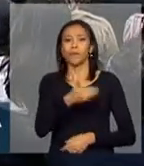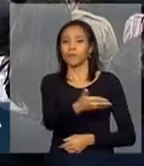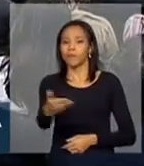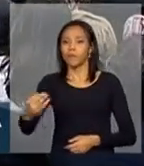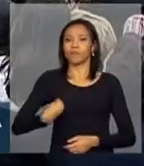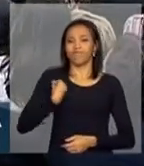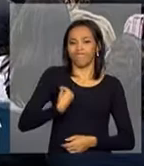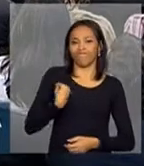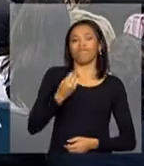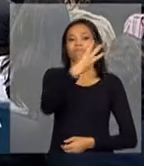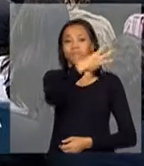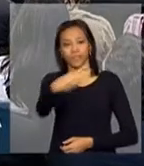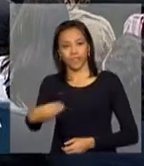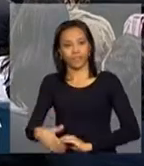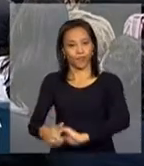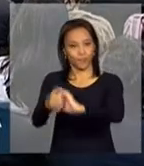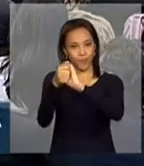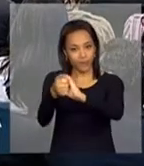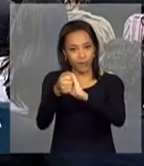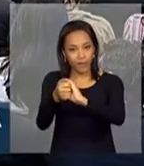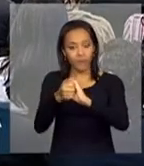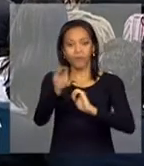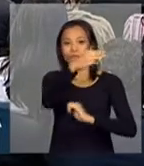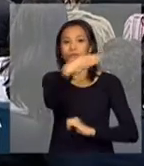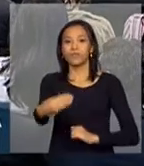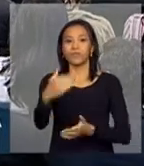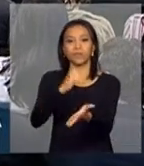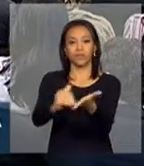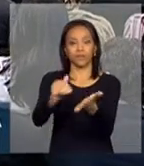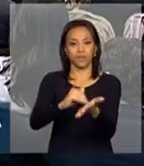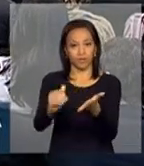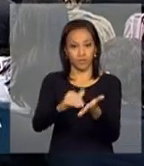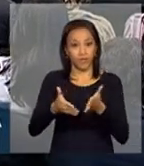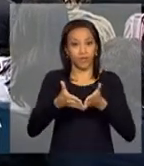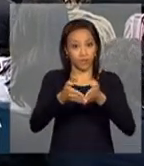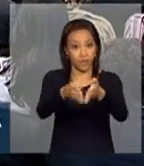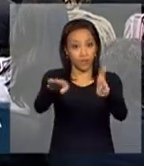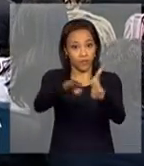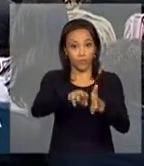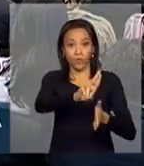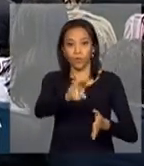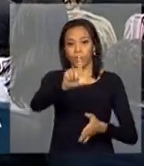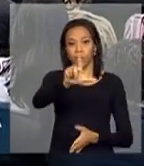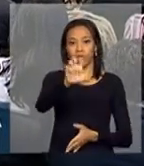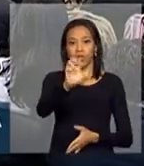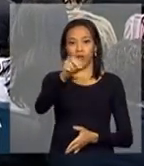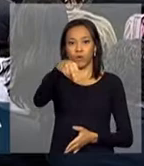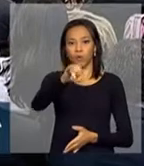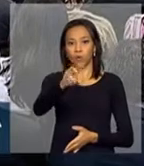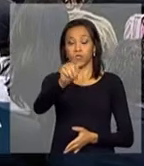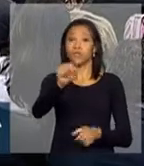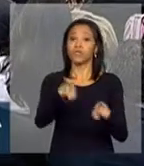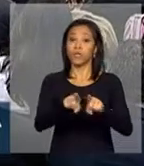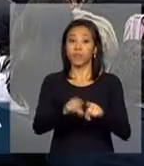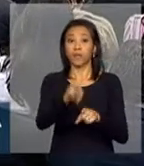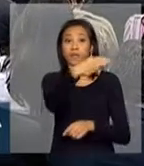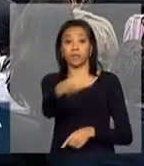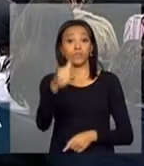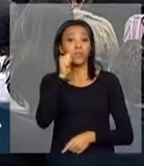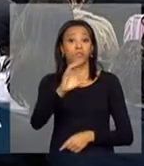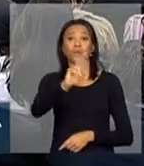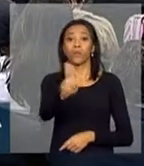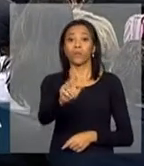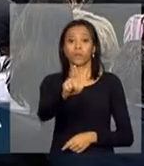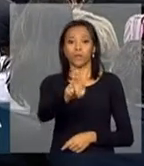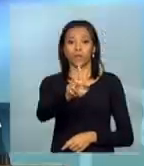presentes, cumprimentando o ministro da Secretaria de Portos, Leônidas Cristino, e a ministra Gleici Hoffmann, da Casa